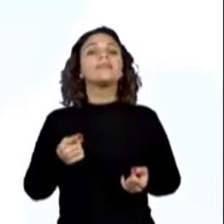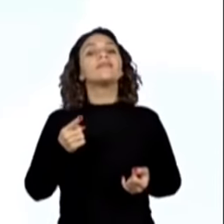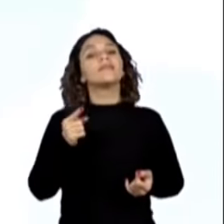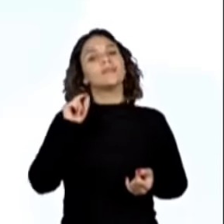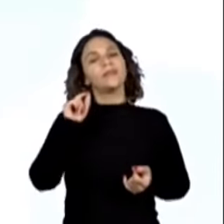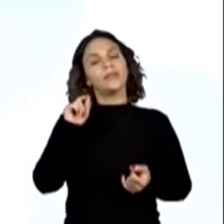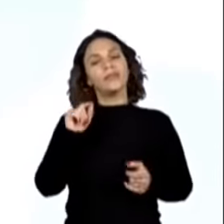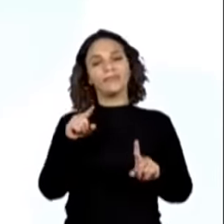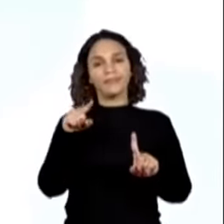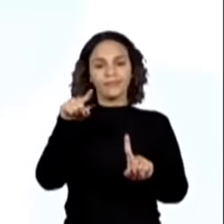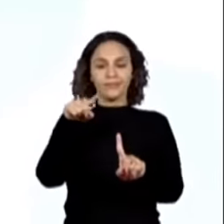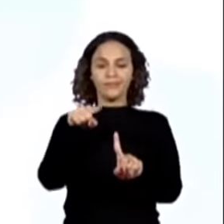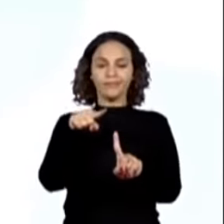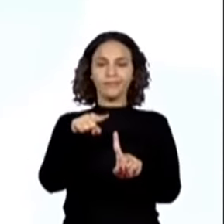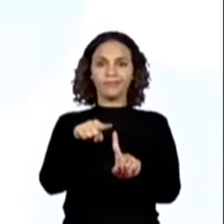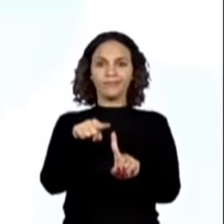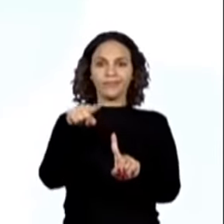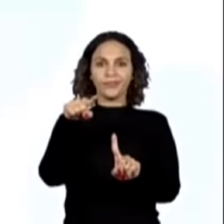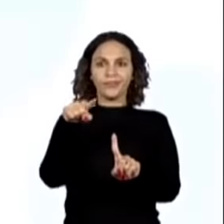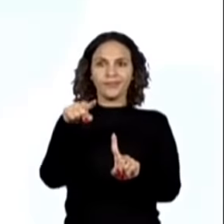Adormecida. Então, vamos lá, ó.